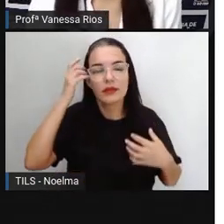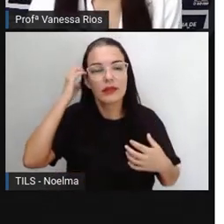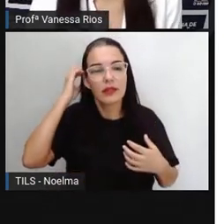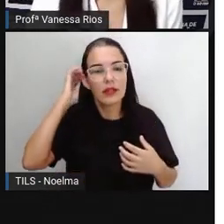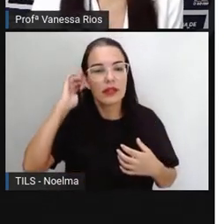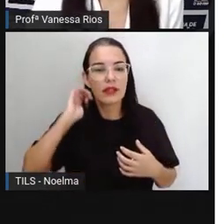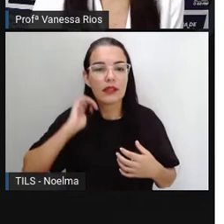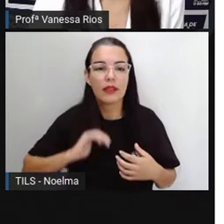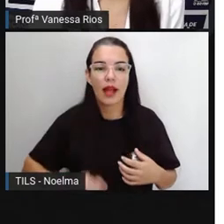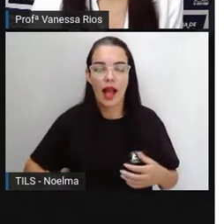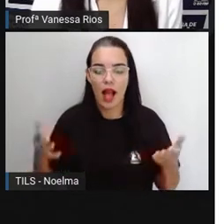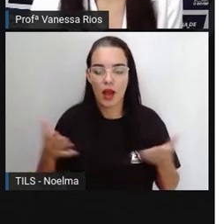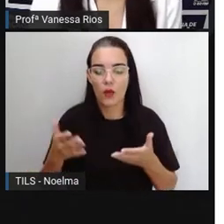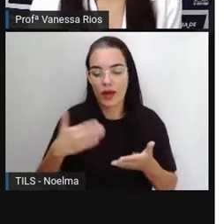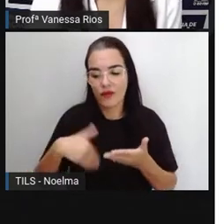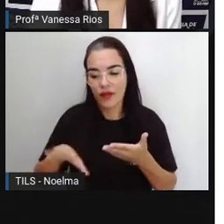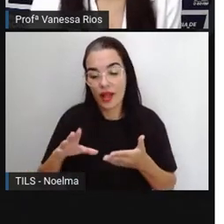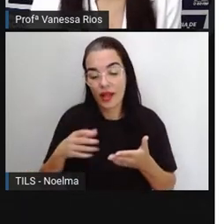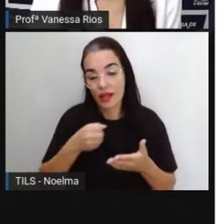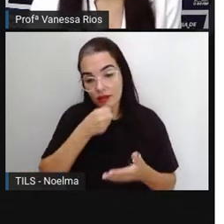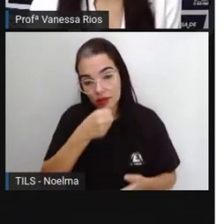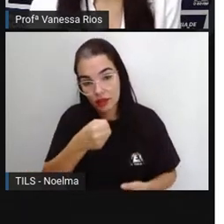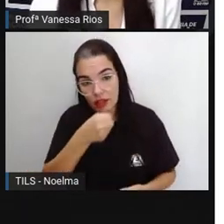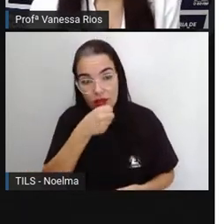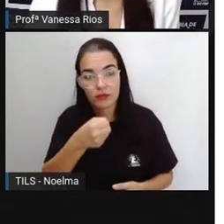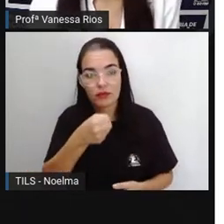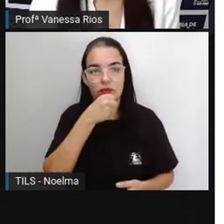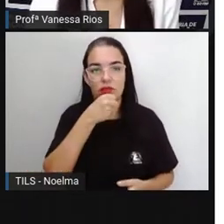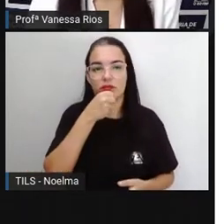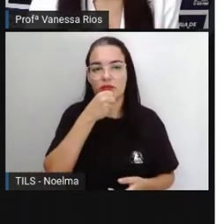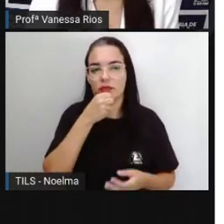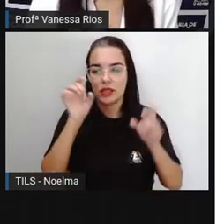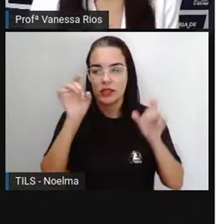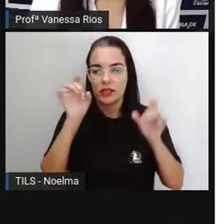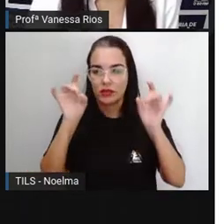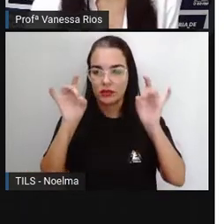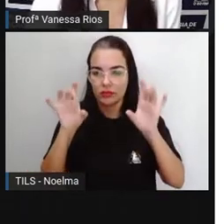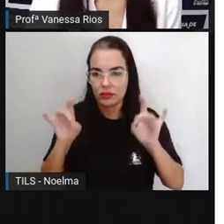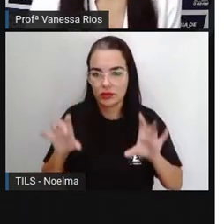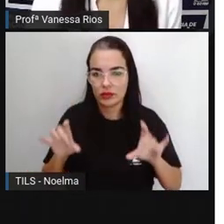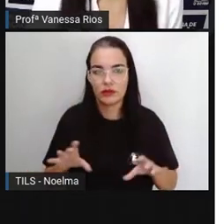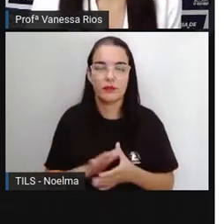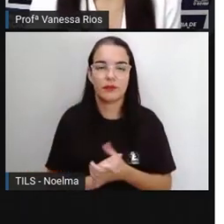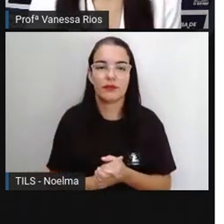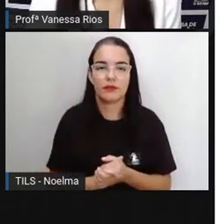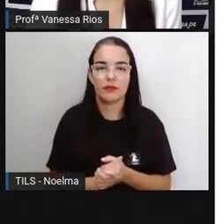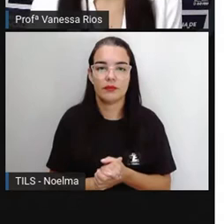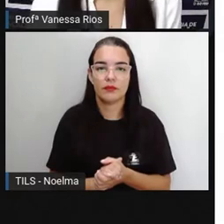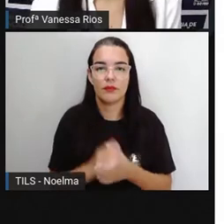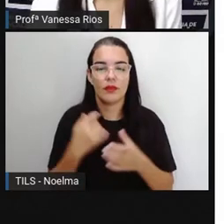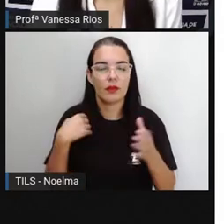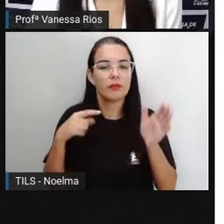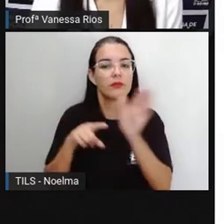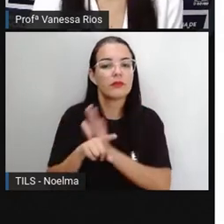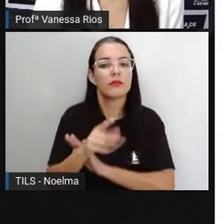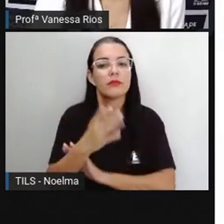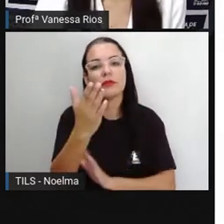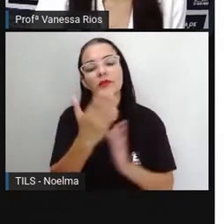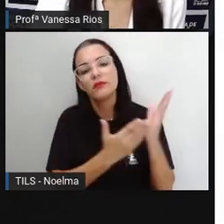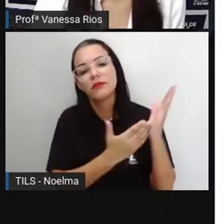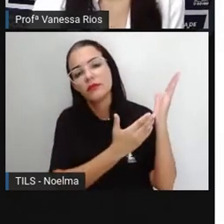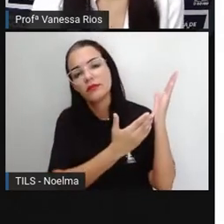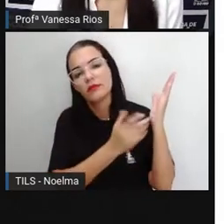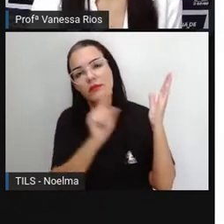mas agora a gente vai falar sobre reportagem, né? De forma específica. A PRO colocou a pergunta para que você